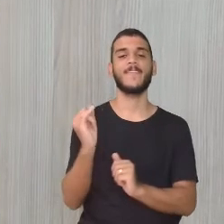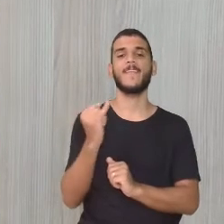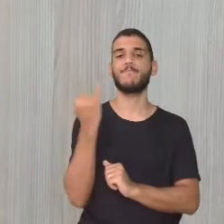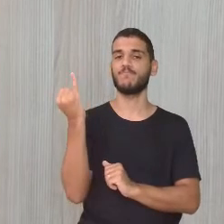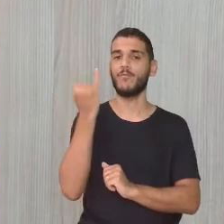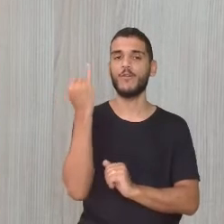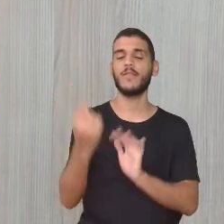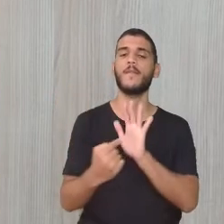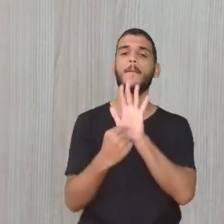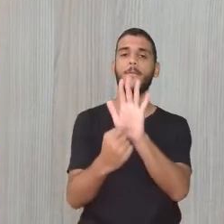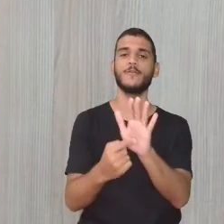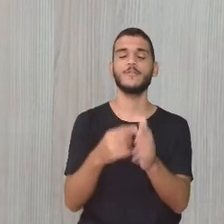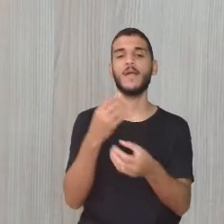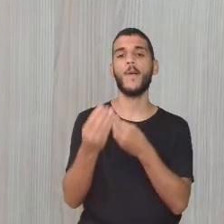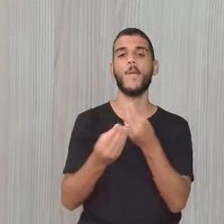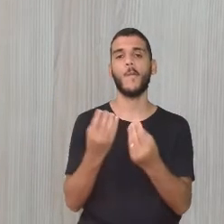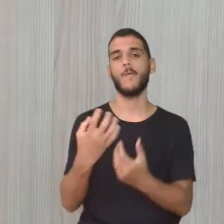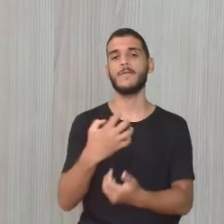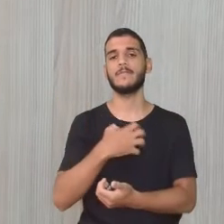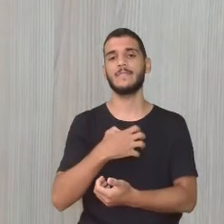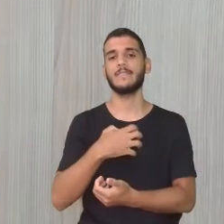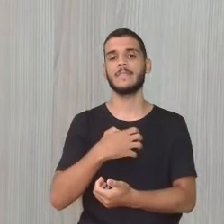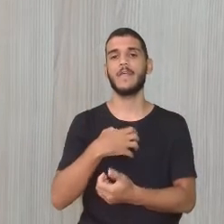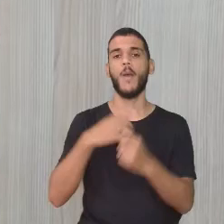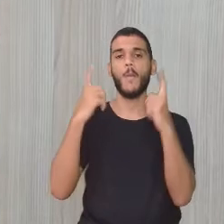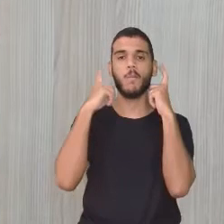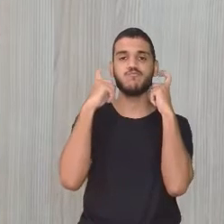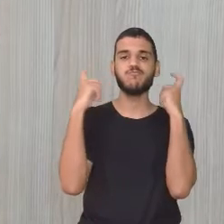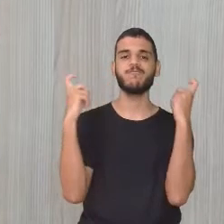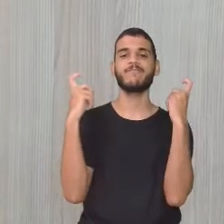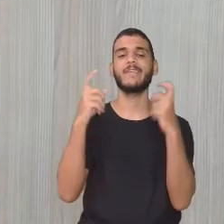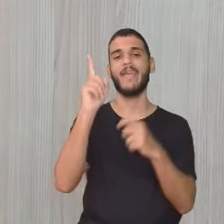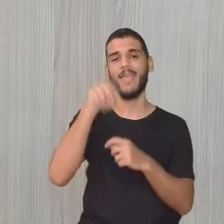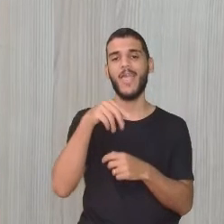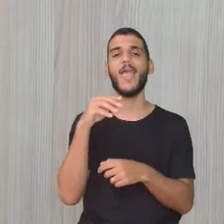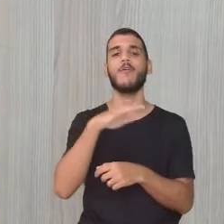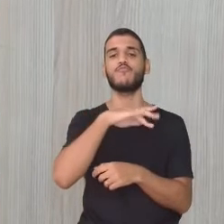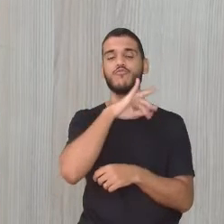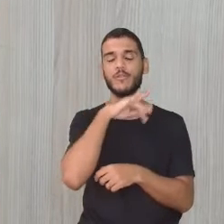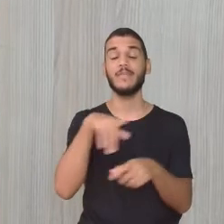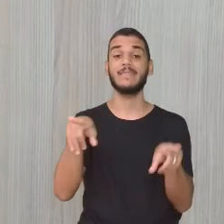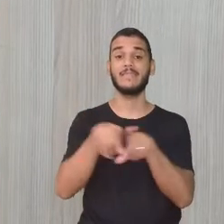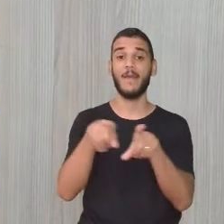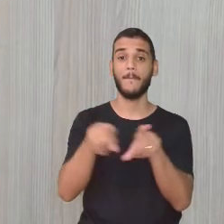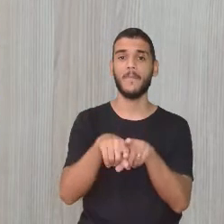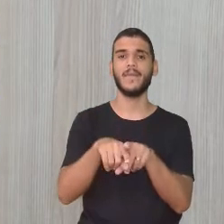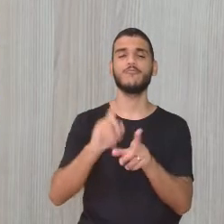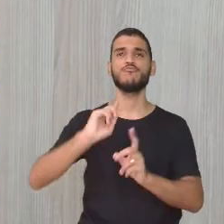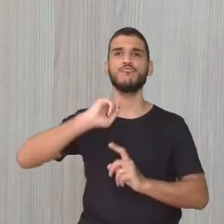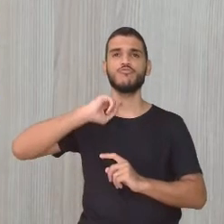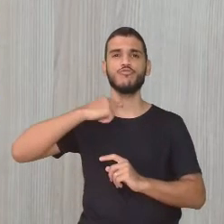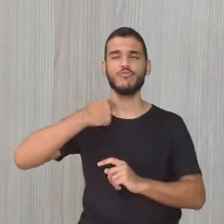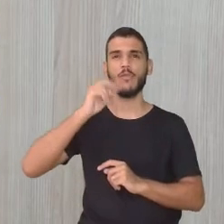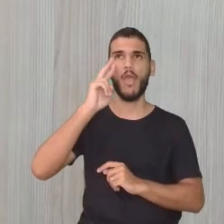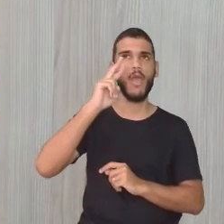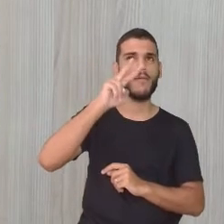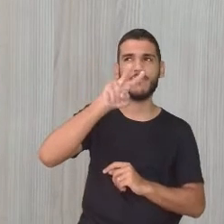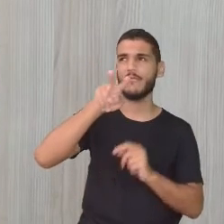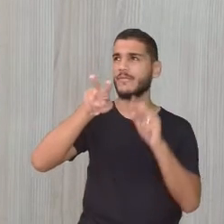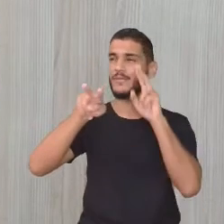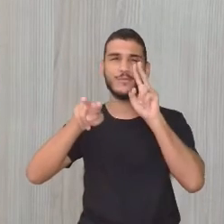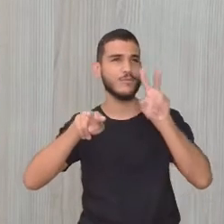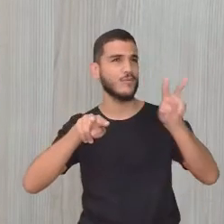poluição aí sonora. A poluição visual também. Muito. Que a gente passa na cidade, minha gente. Se a gente